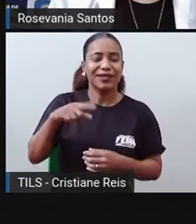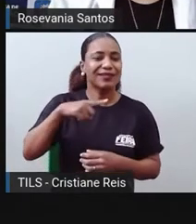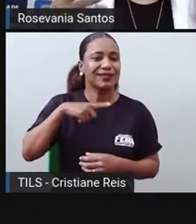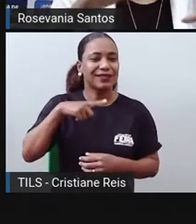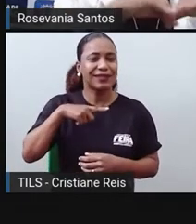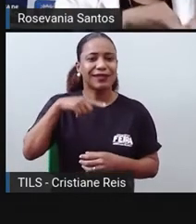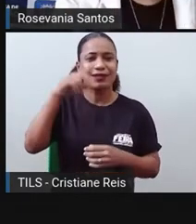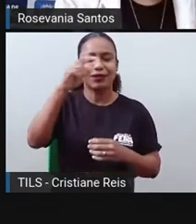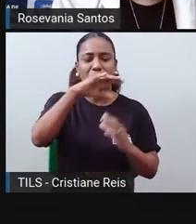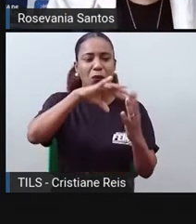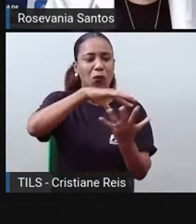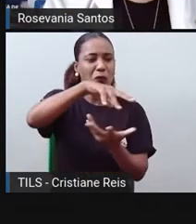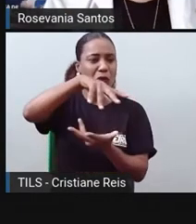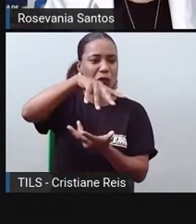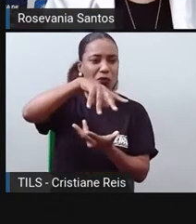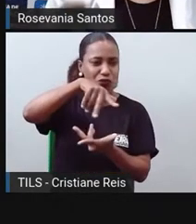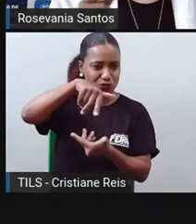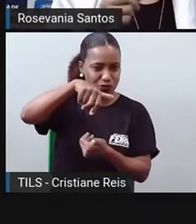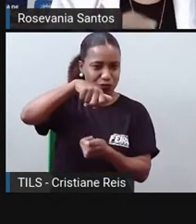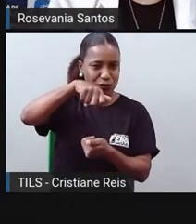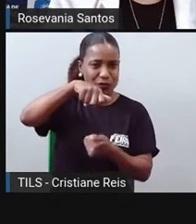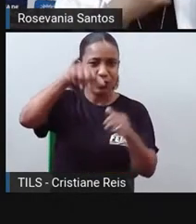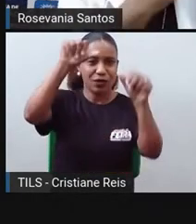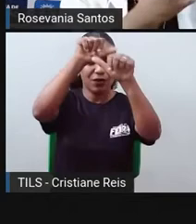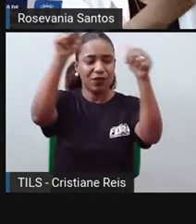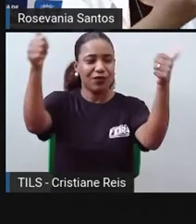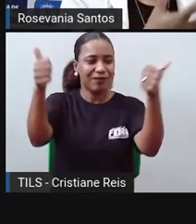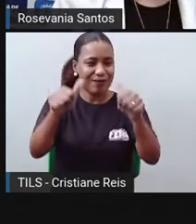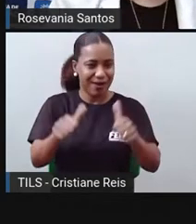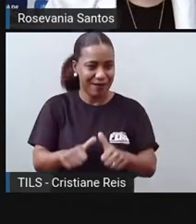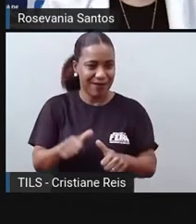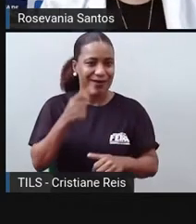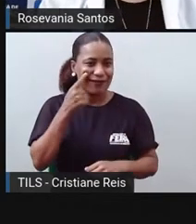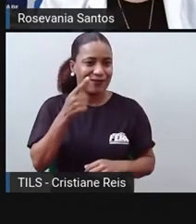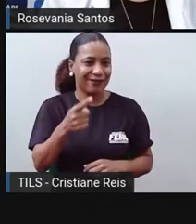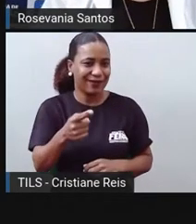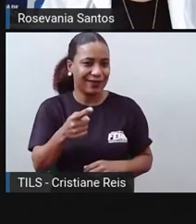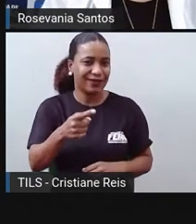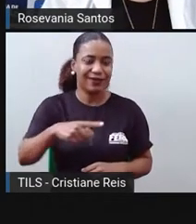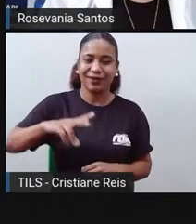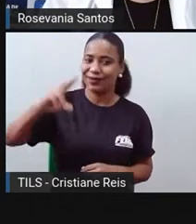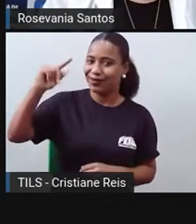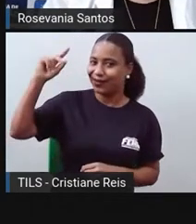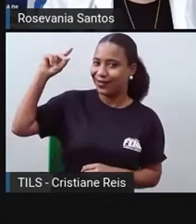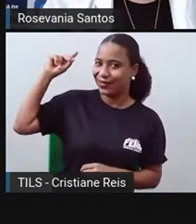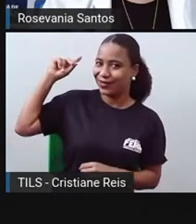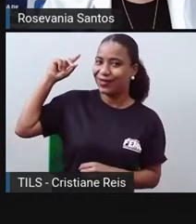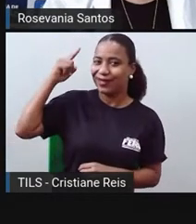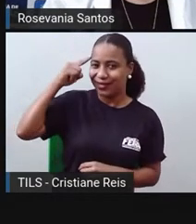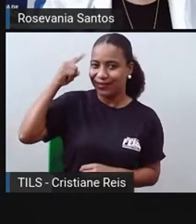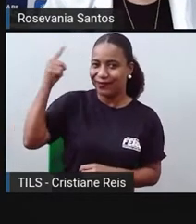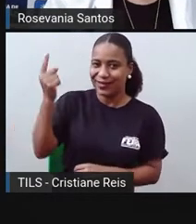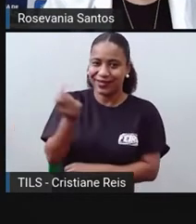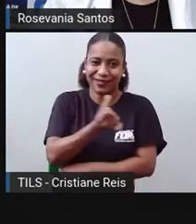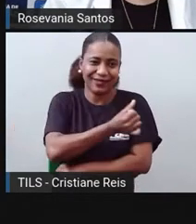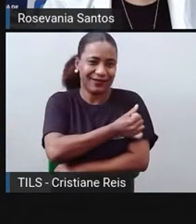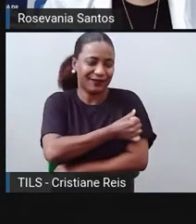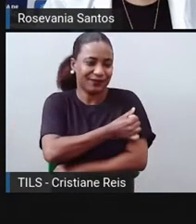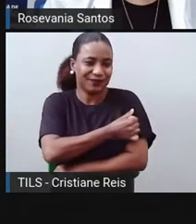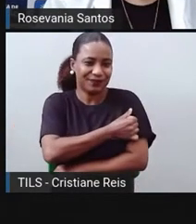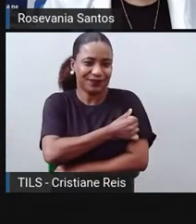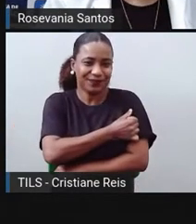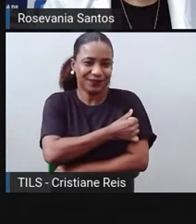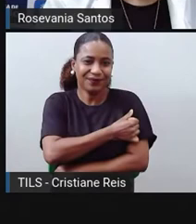Mas, bora fazer aí um chamamentozinho lá naquela época do sexto ano que você estudava. A gente tem aqui a linha internacional da